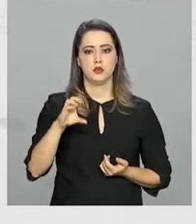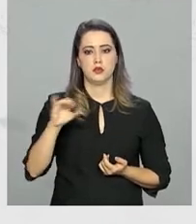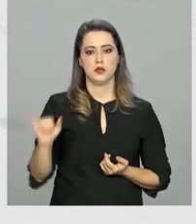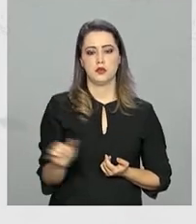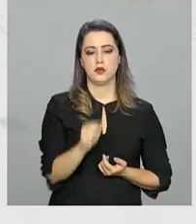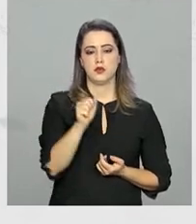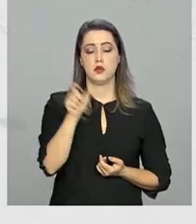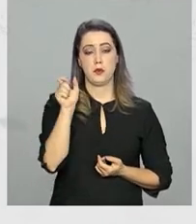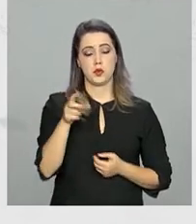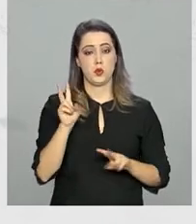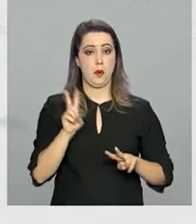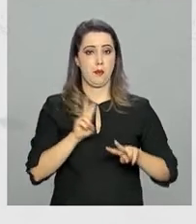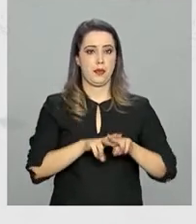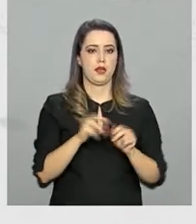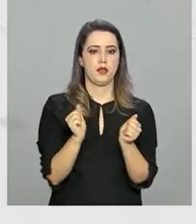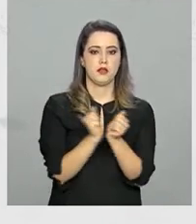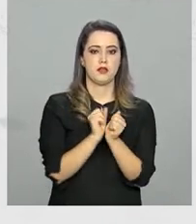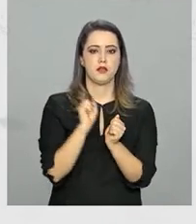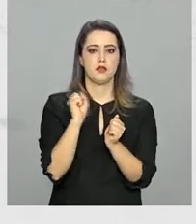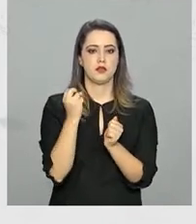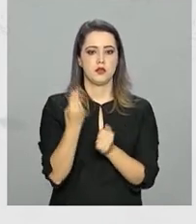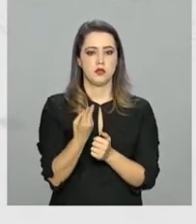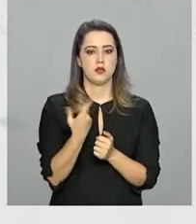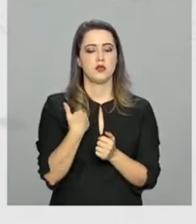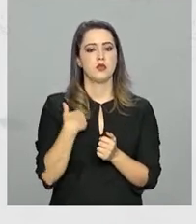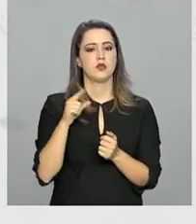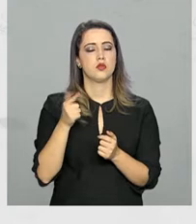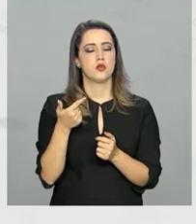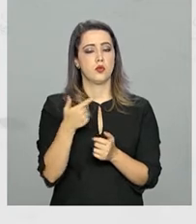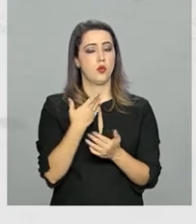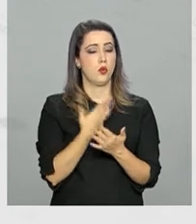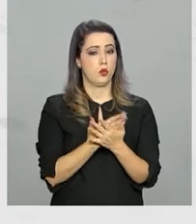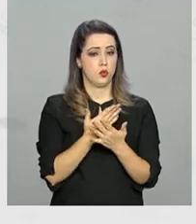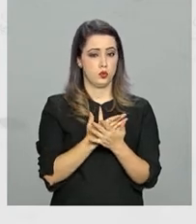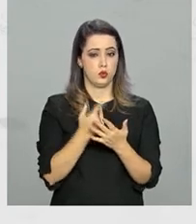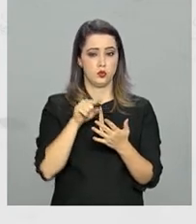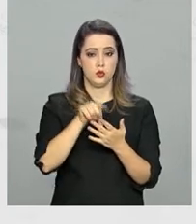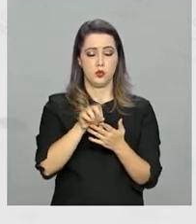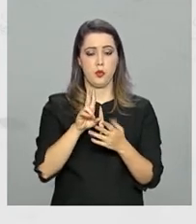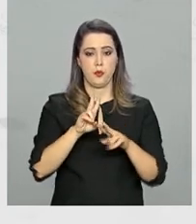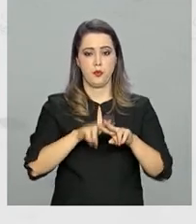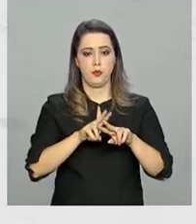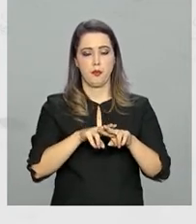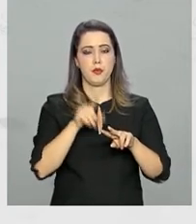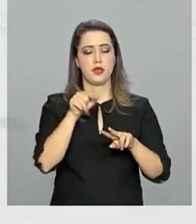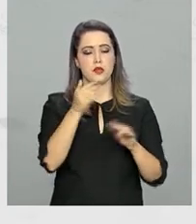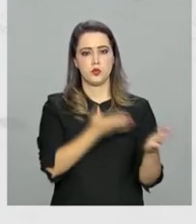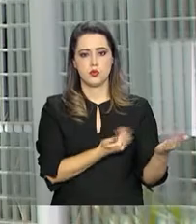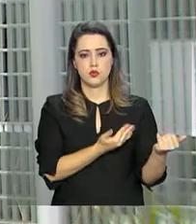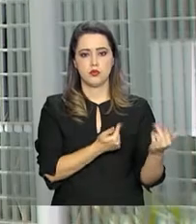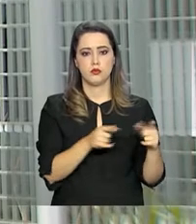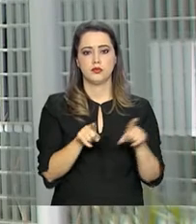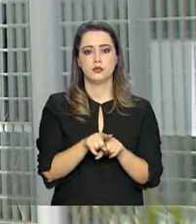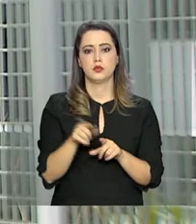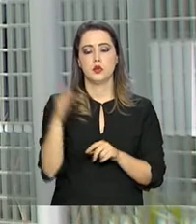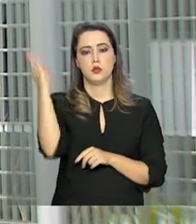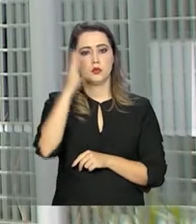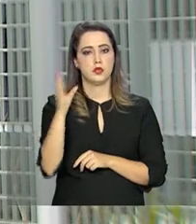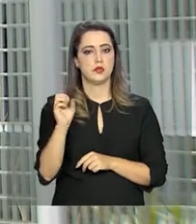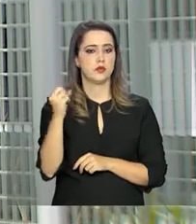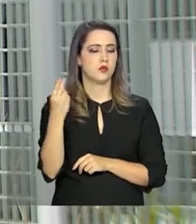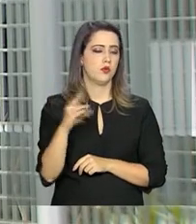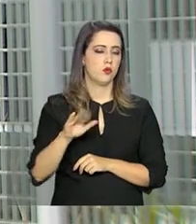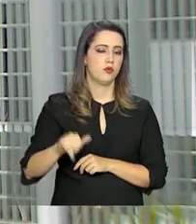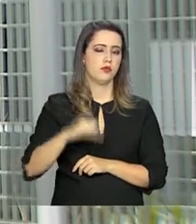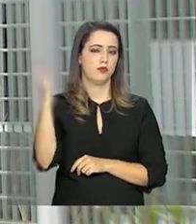para quem está preso ou cumprindo medidas socioeducativas no Brasil ou em outros países. A prova deste ano